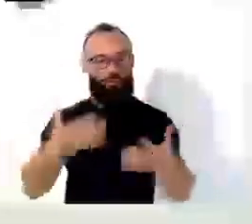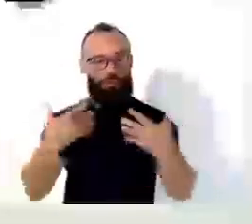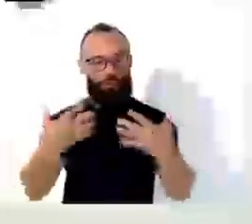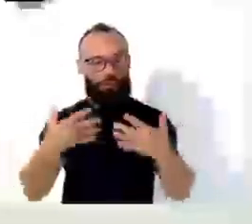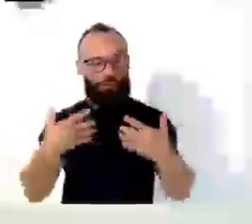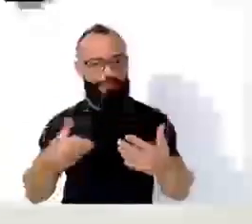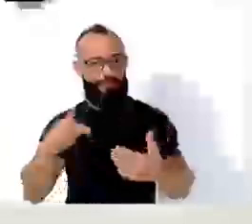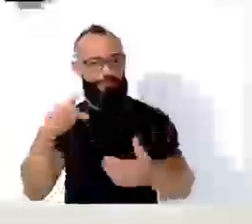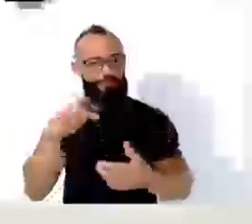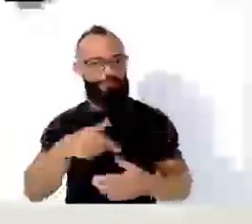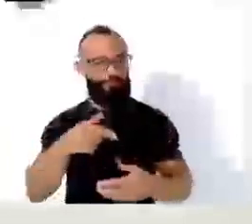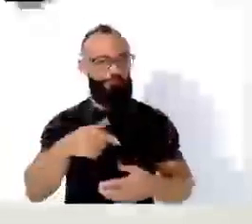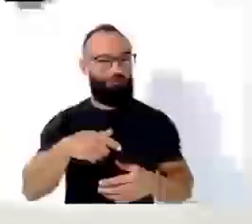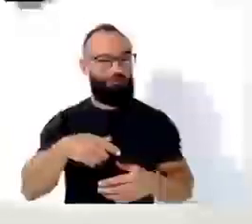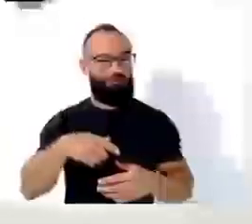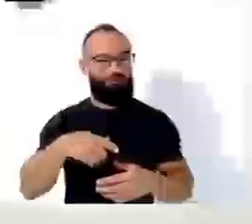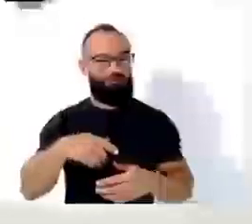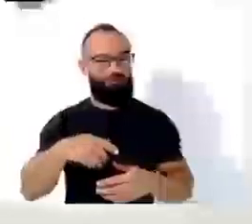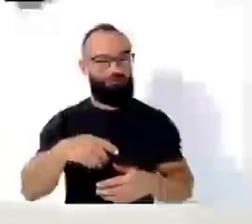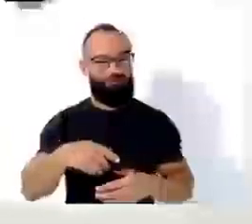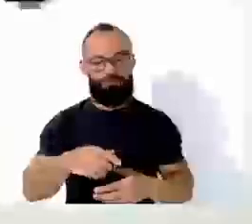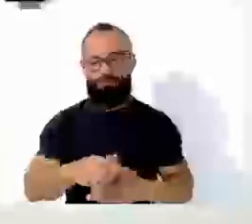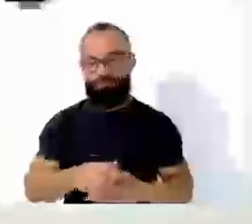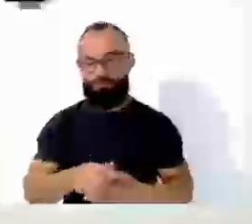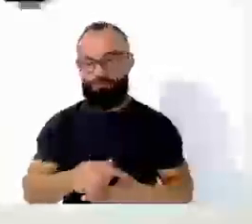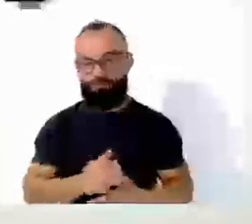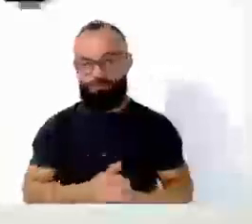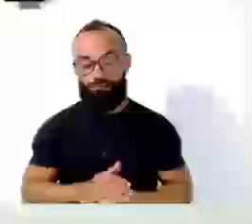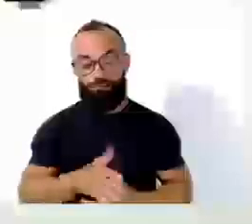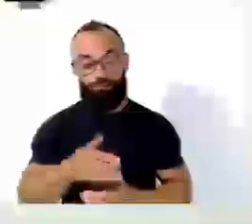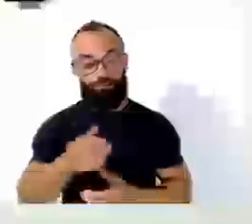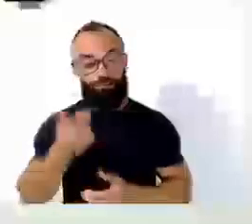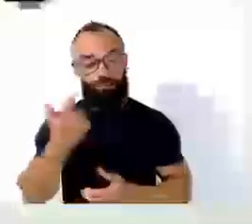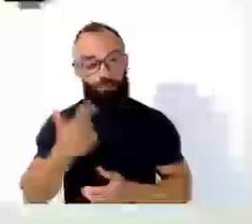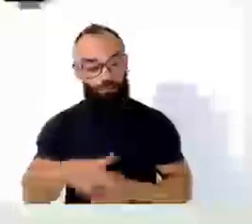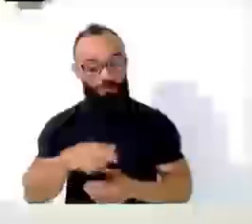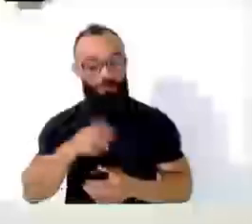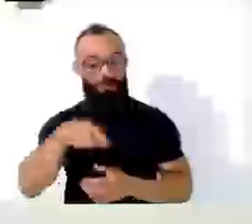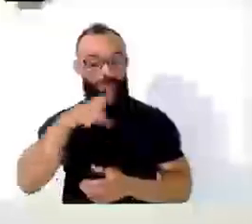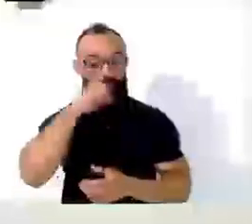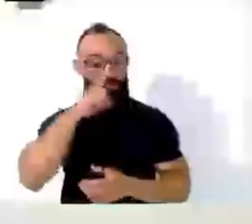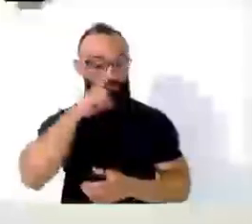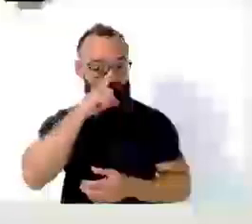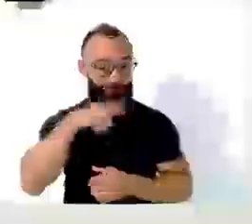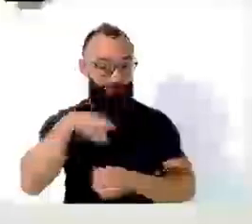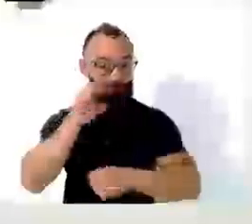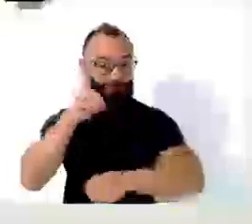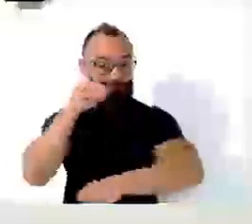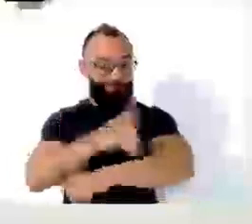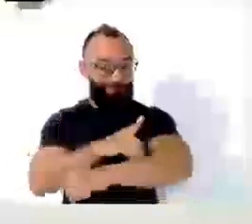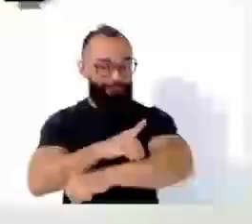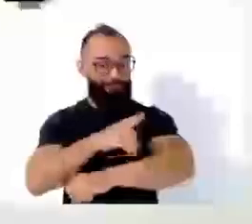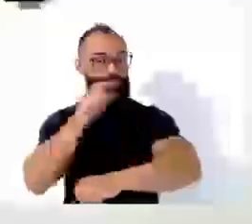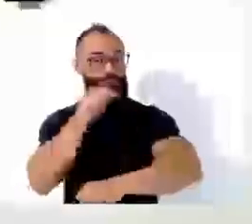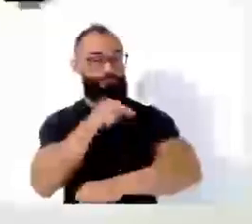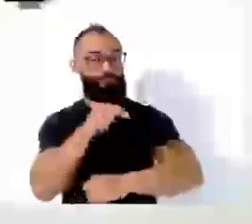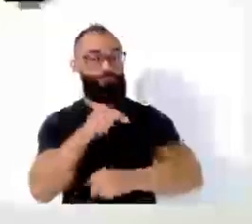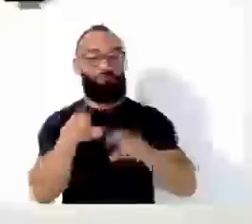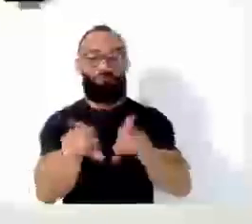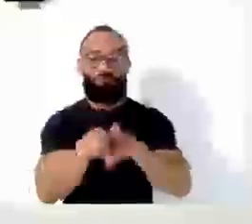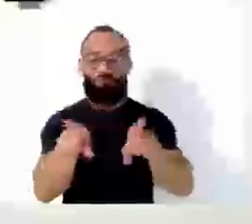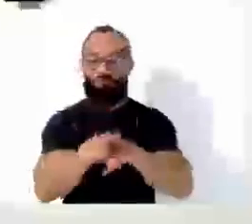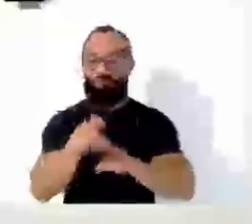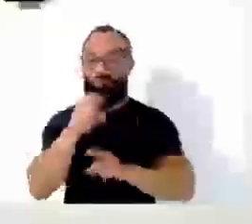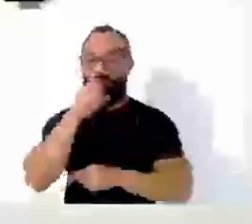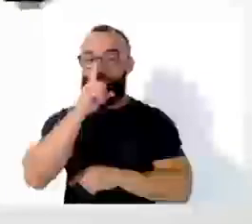proliferação de mosquitos aéreos de egípcio, então, é mais um risco que se corre, além da poluição visual, que é aquilo dali. E,